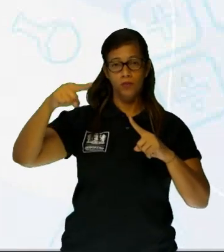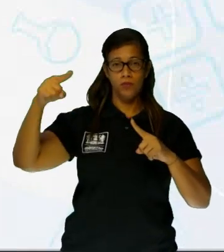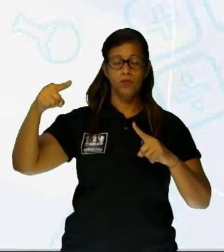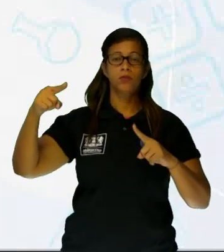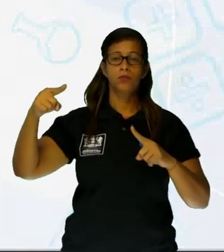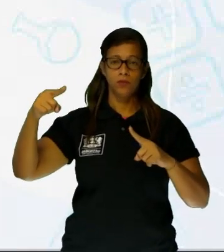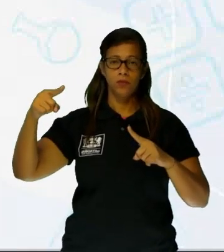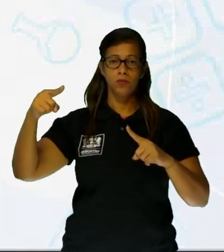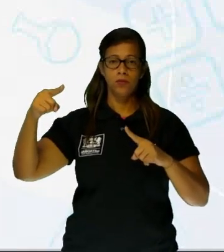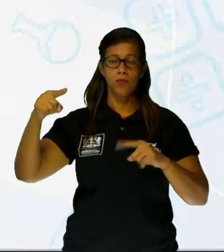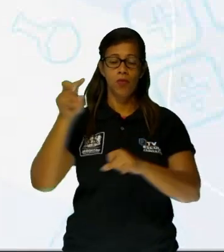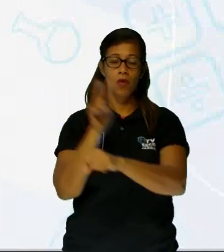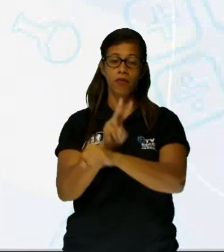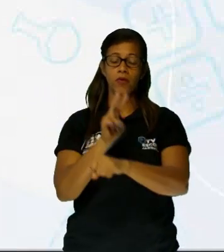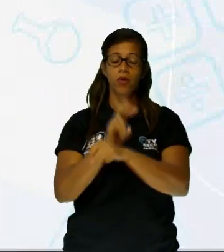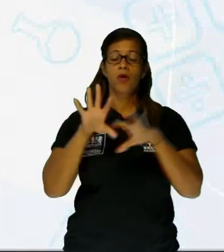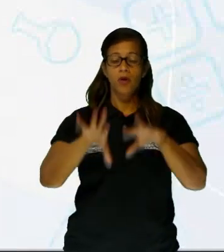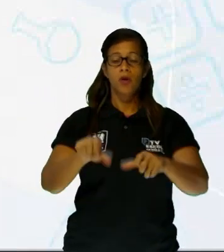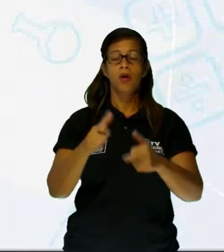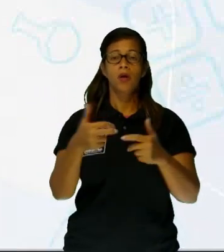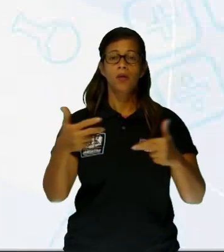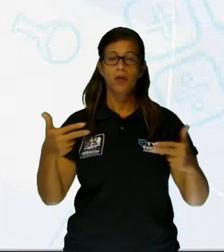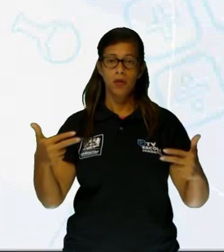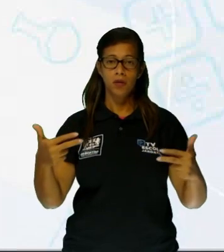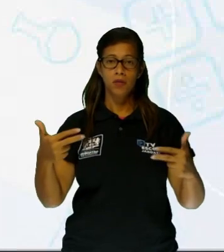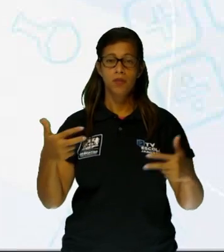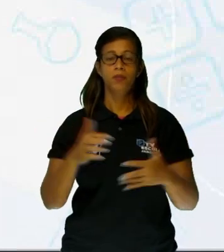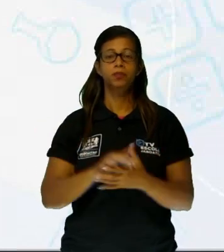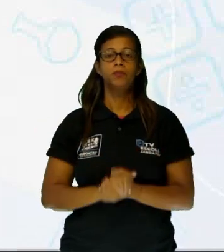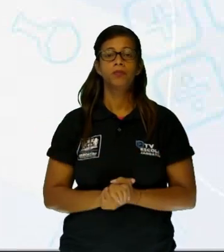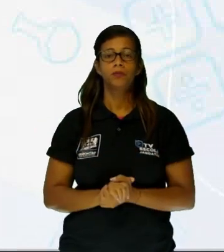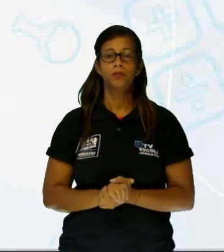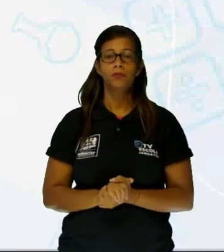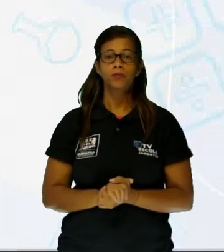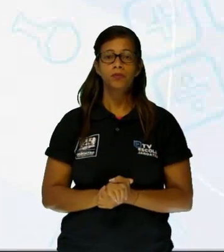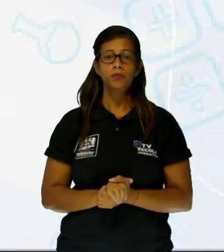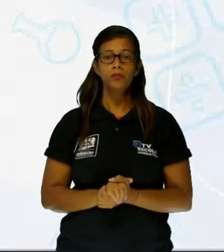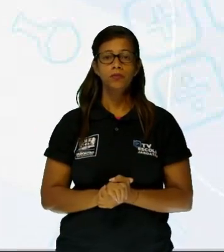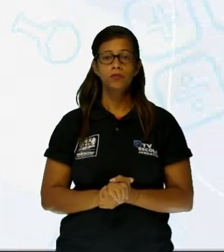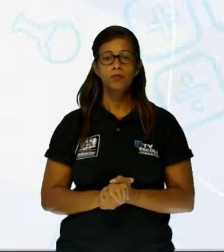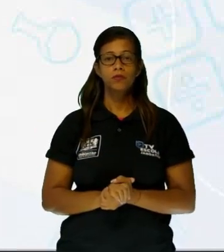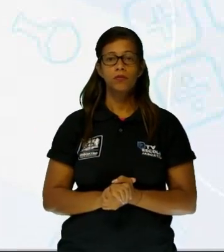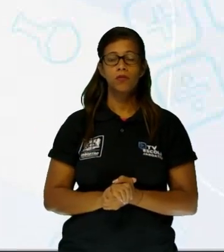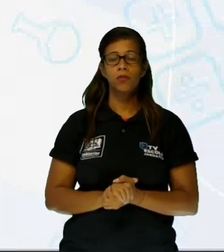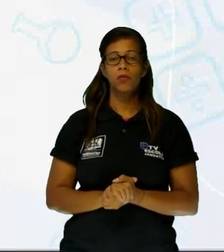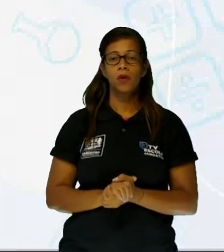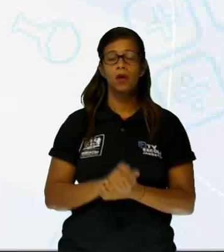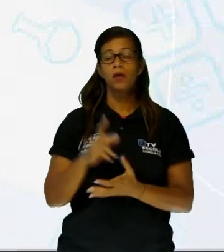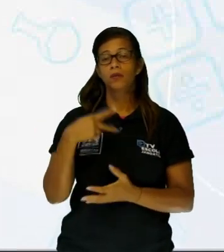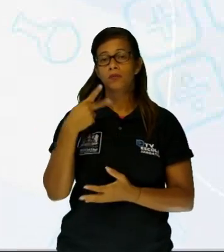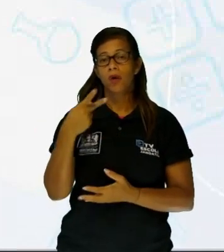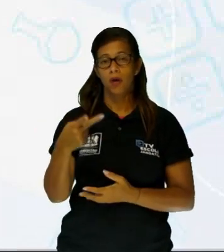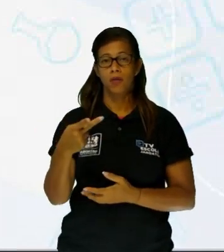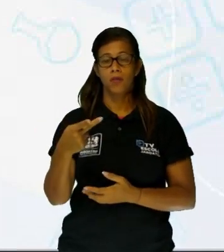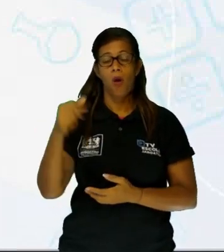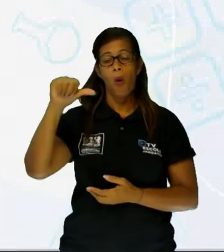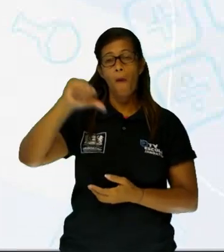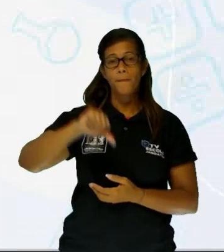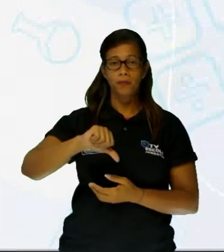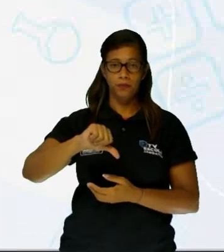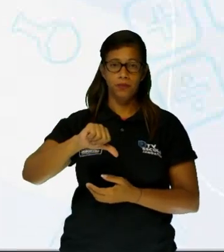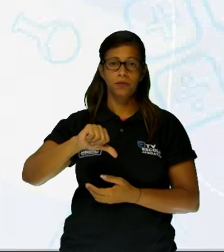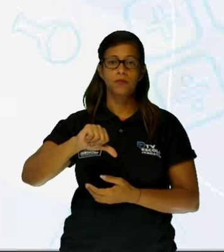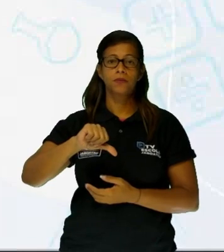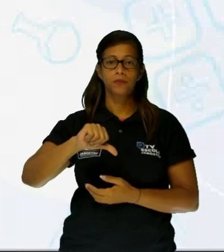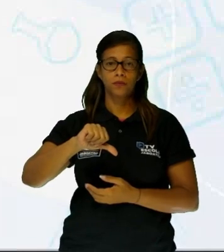Assis, a PASFA, de 2008, que coloca o abandono como pior nos meses das férias